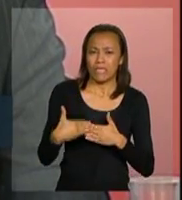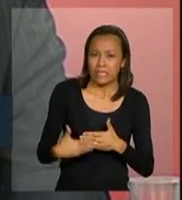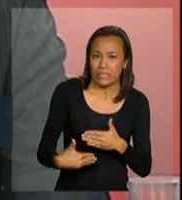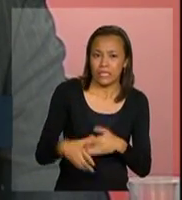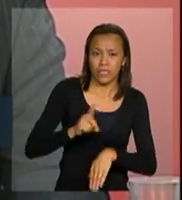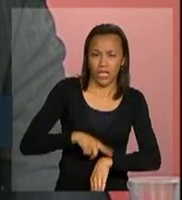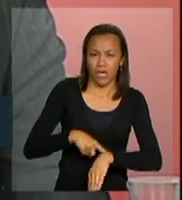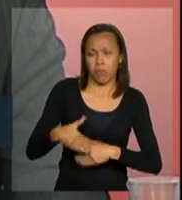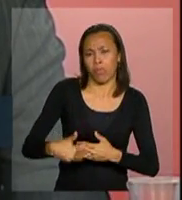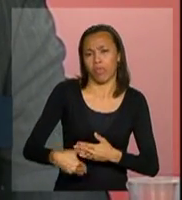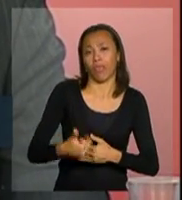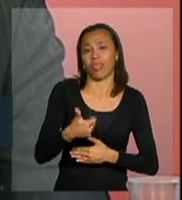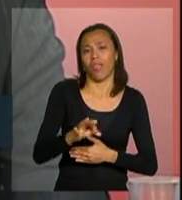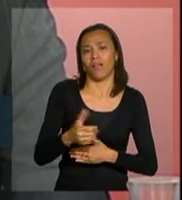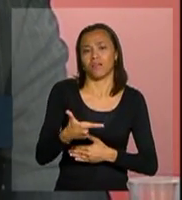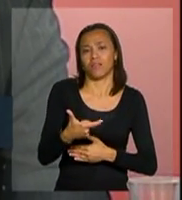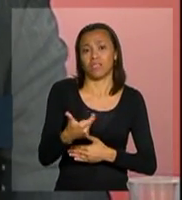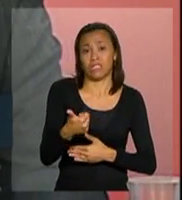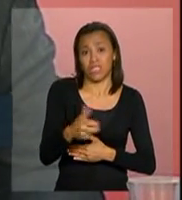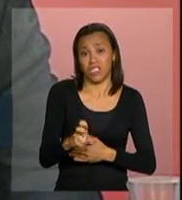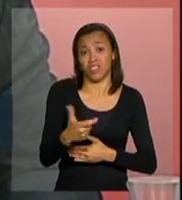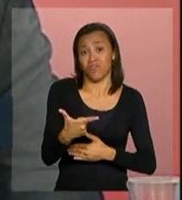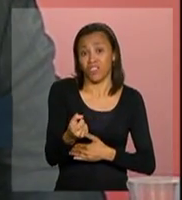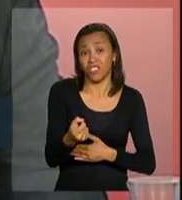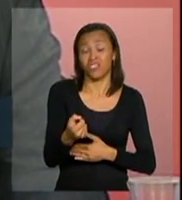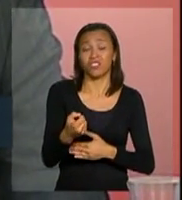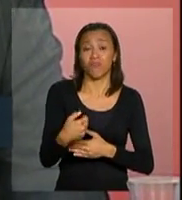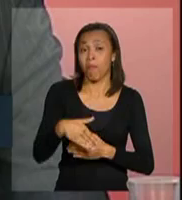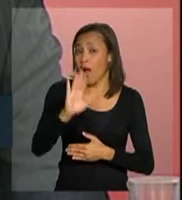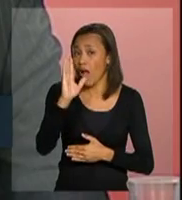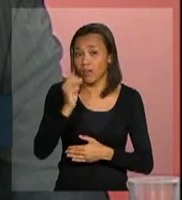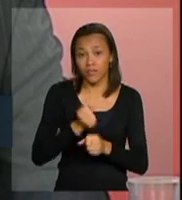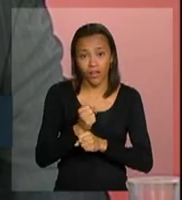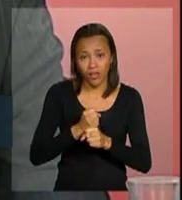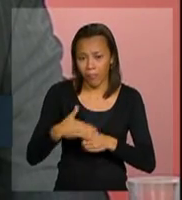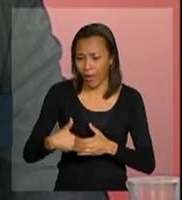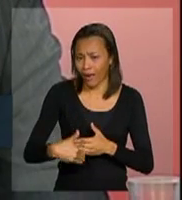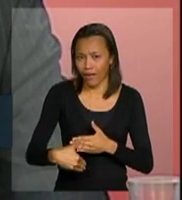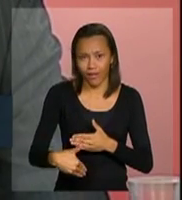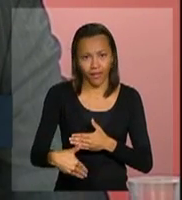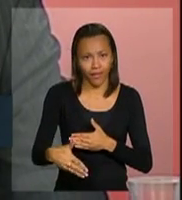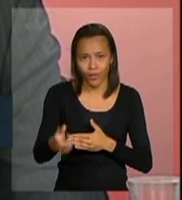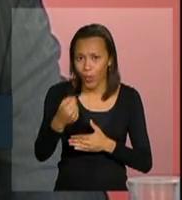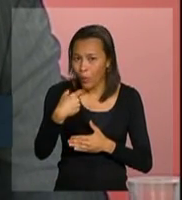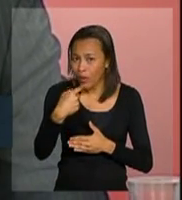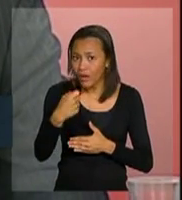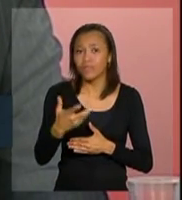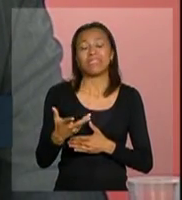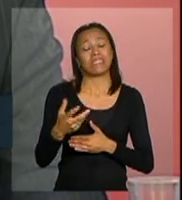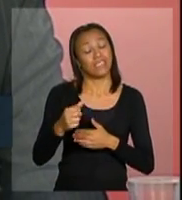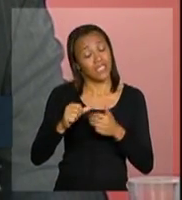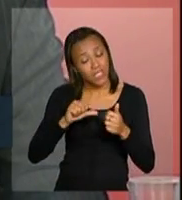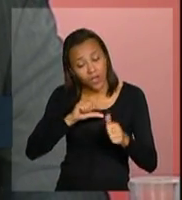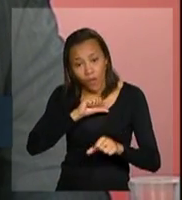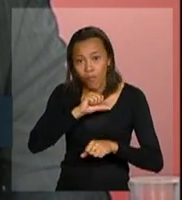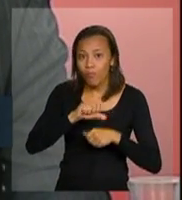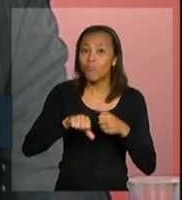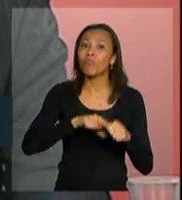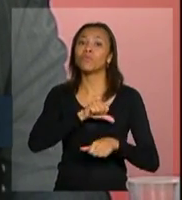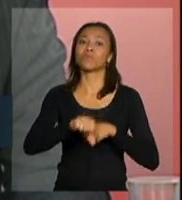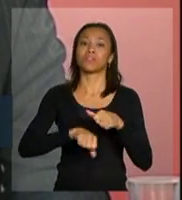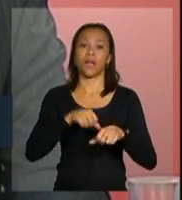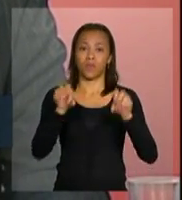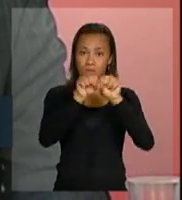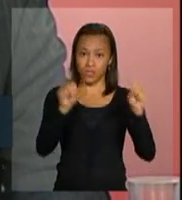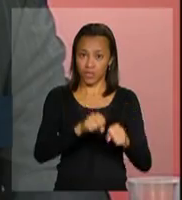antirretroviral há 10, 15, 20, mais de 20 anos, o que significa, inclusive, uma reorganização do perfil dos serviços de